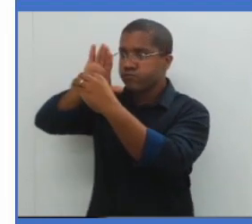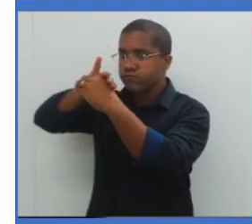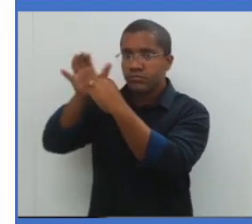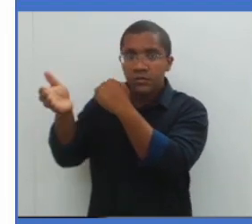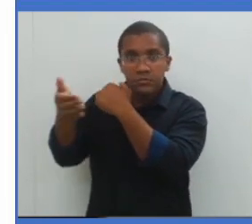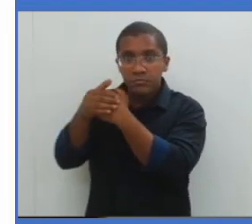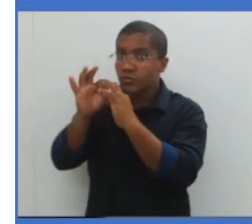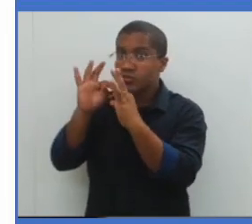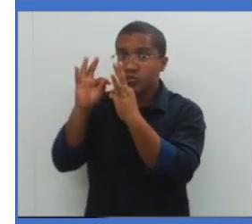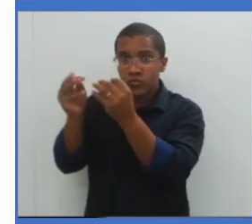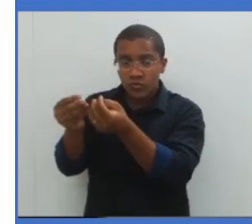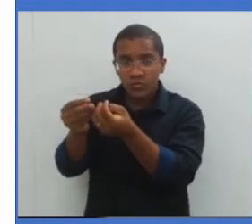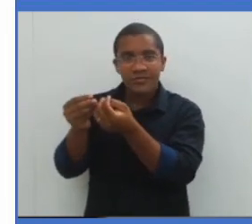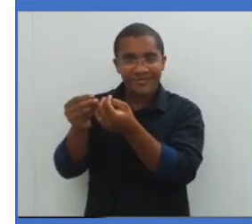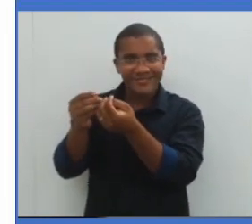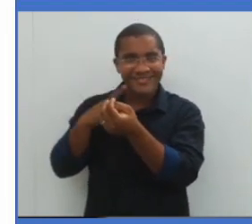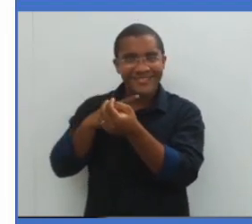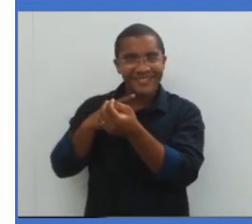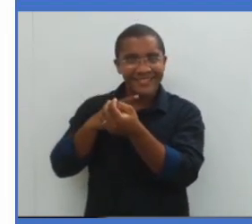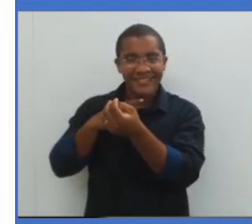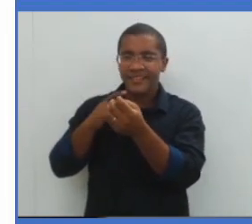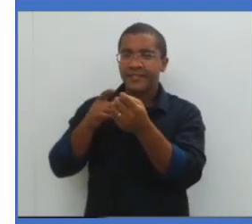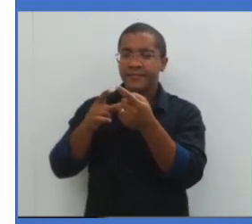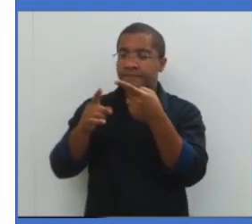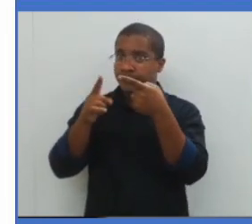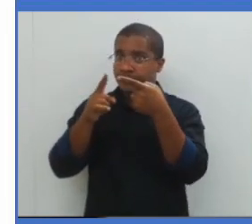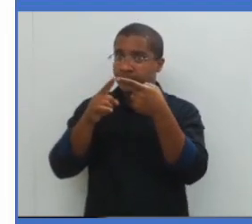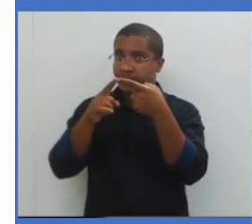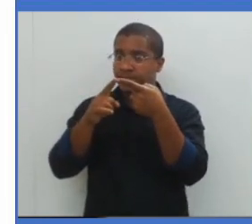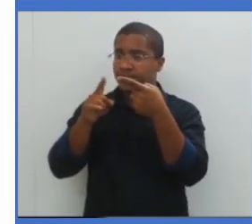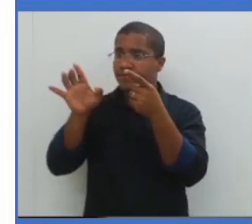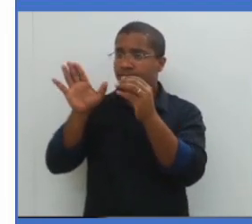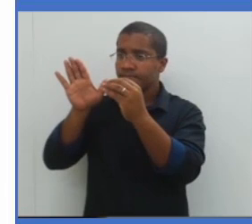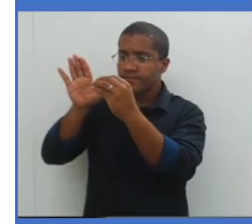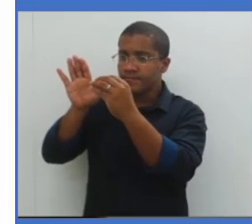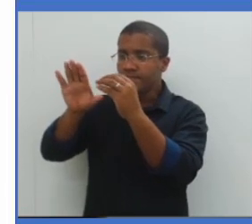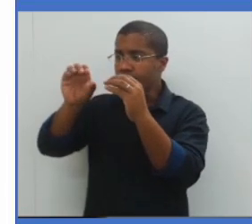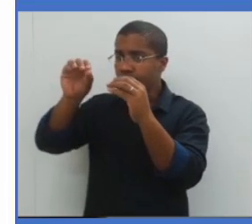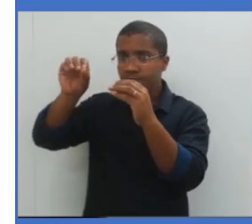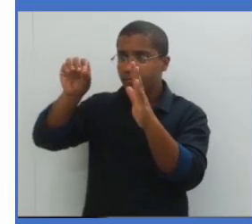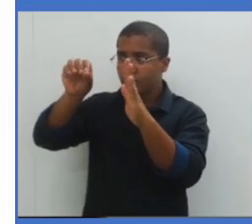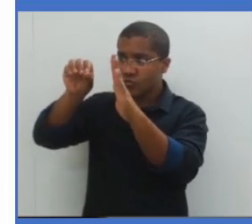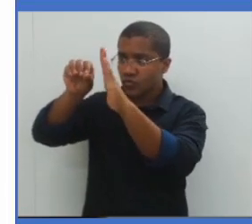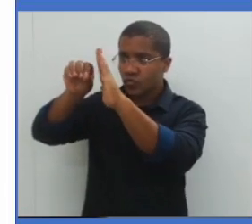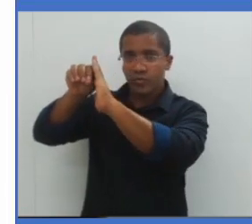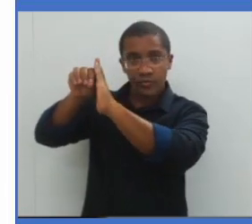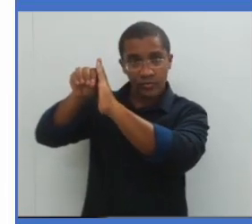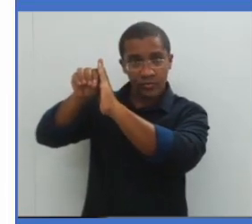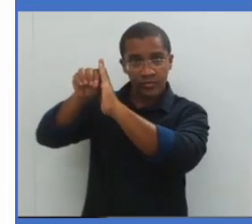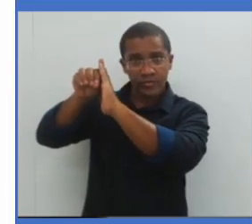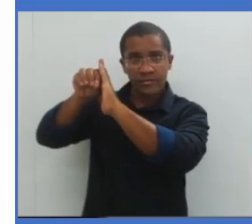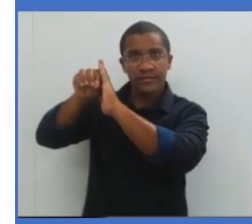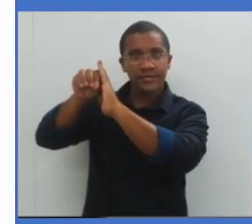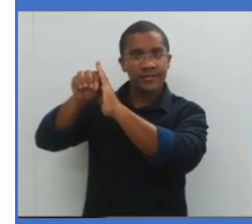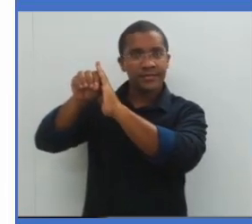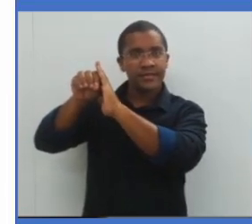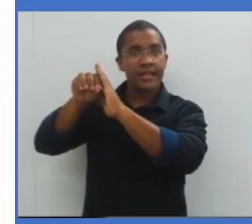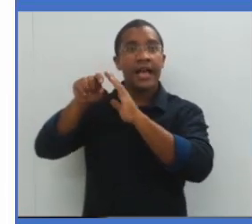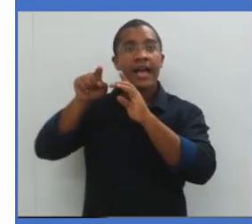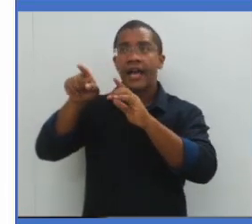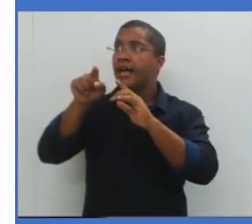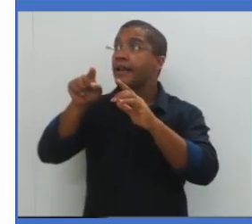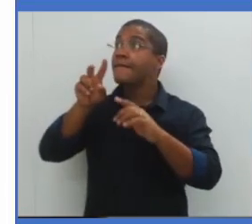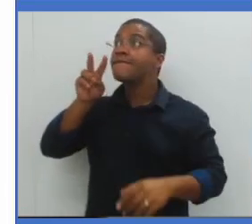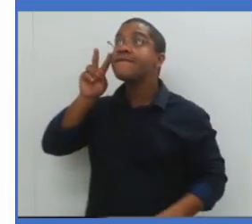da Lua é quando a Lua estiver num cone de sombra e deixa de ser